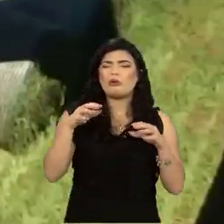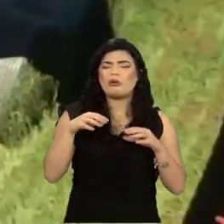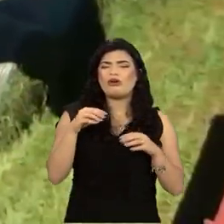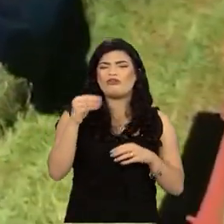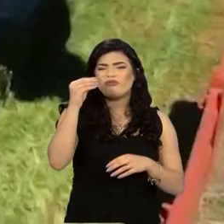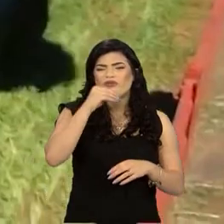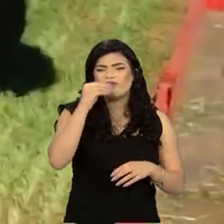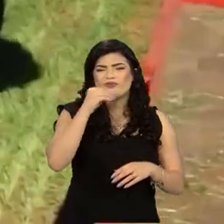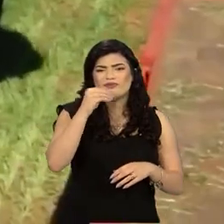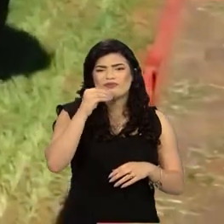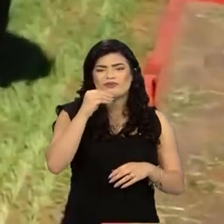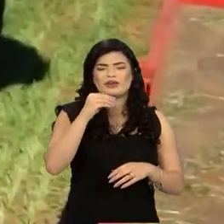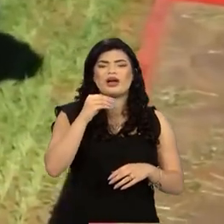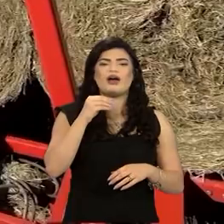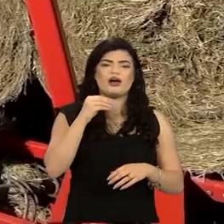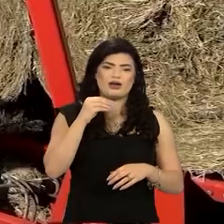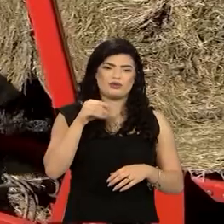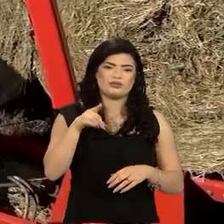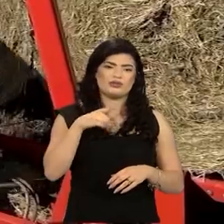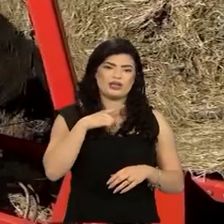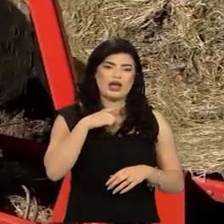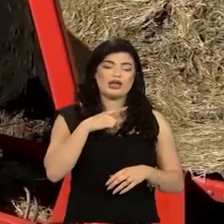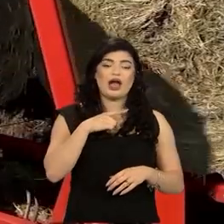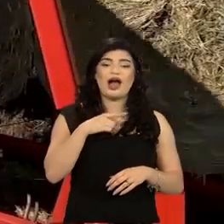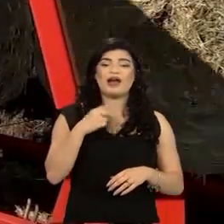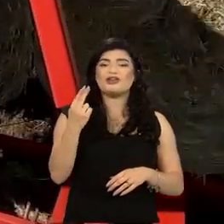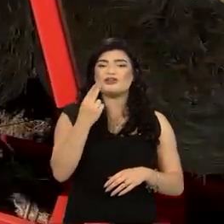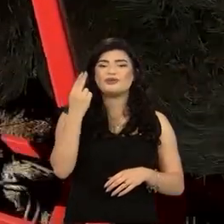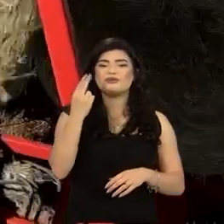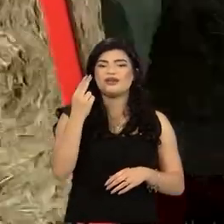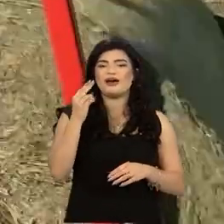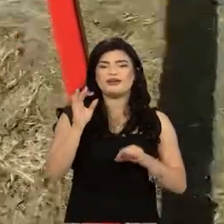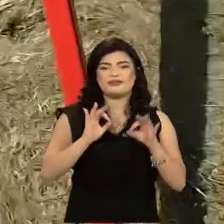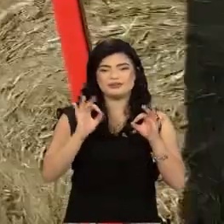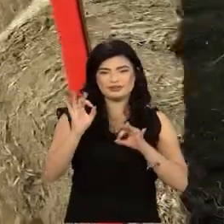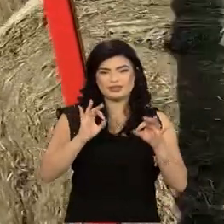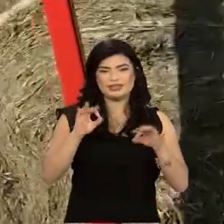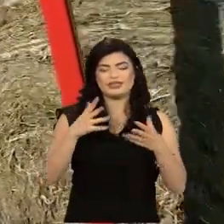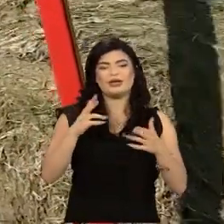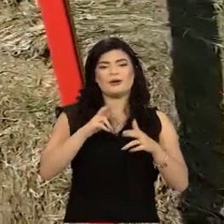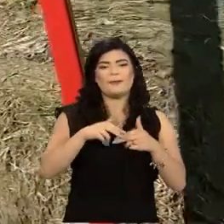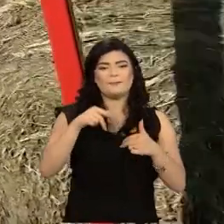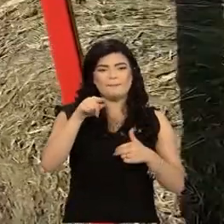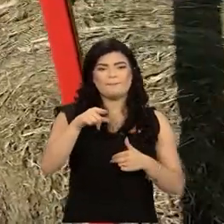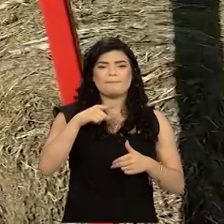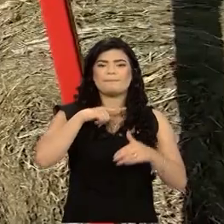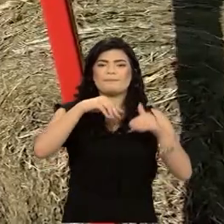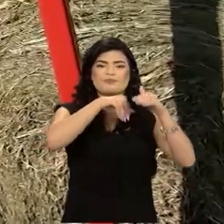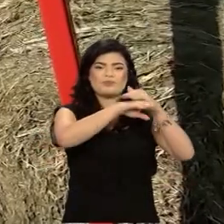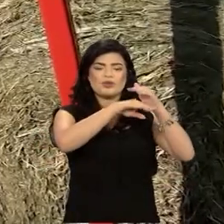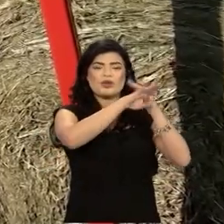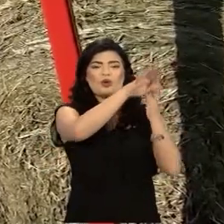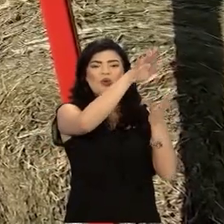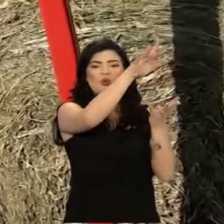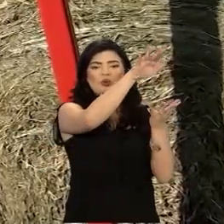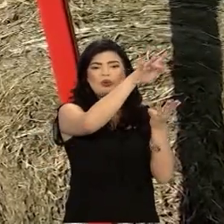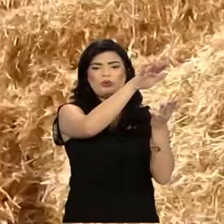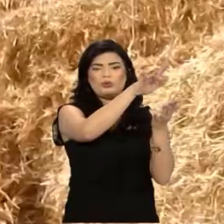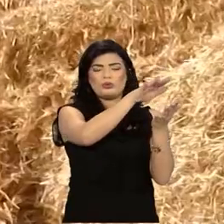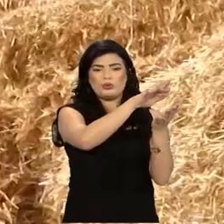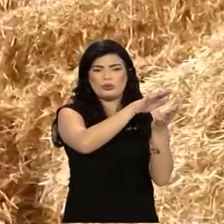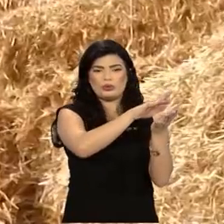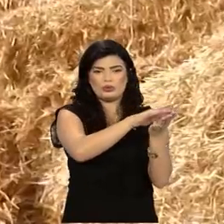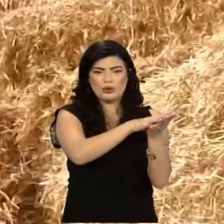intenso e aí o sujeito não conseguia fazer o feno. Isso aí fez com que os estoques baixassem, os